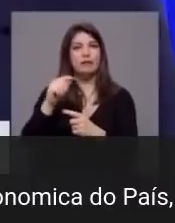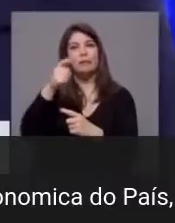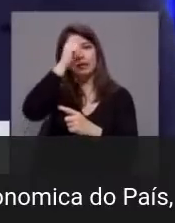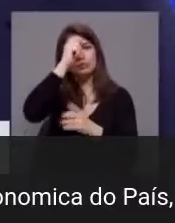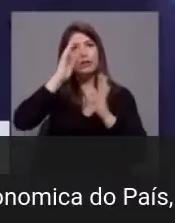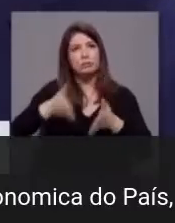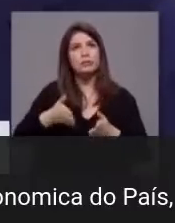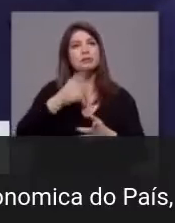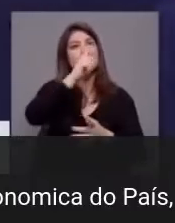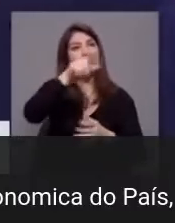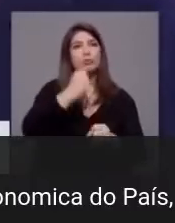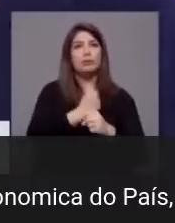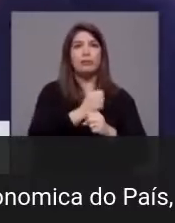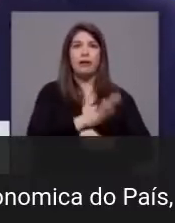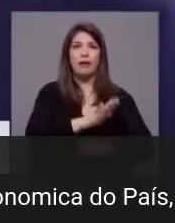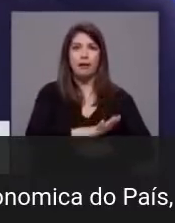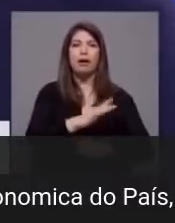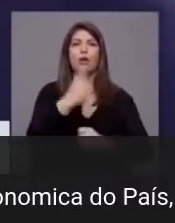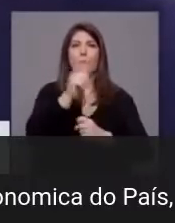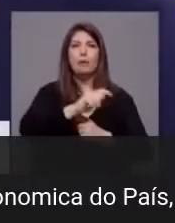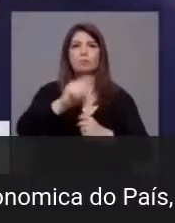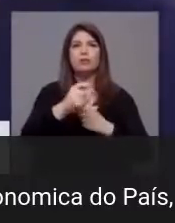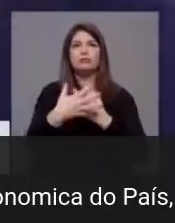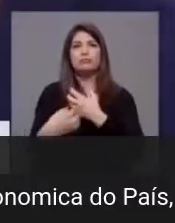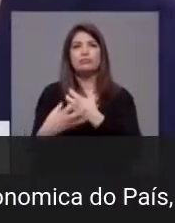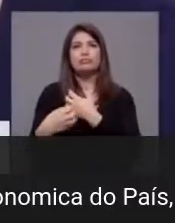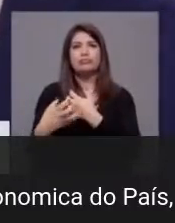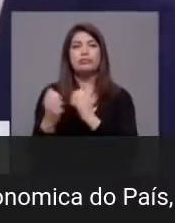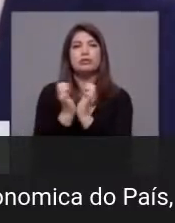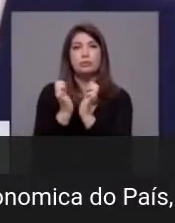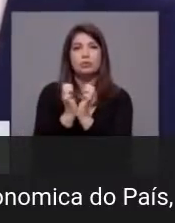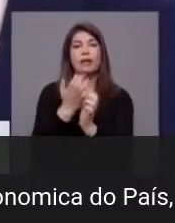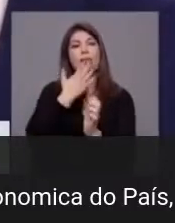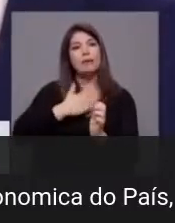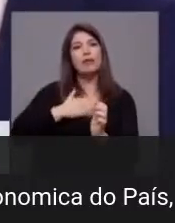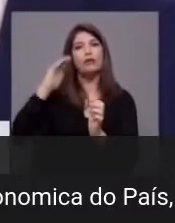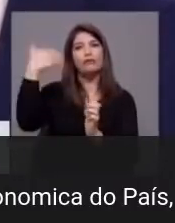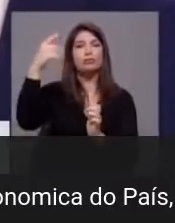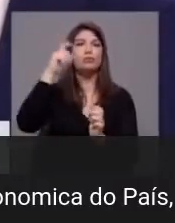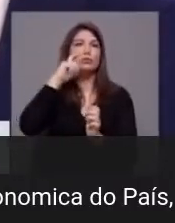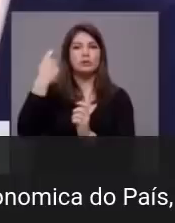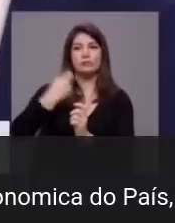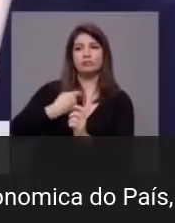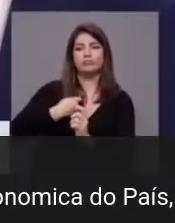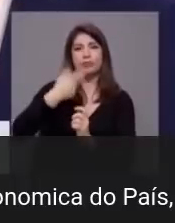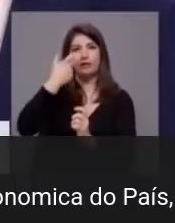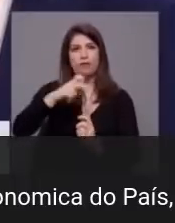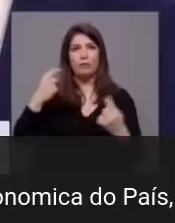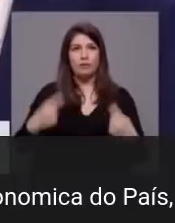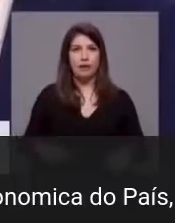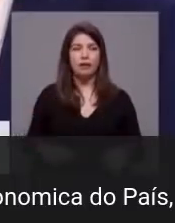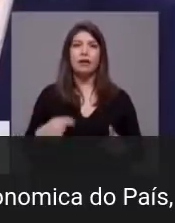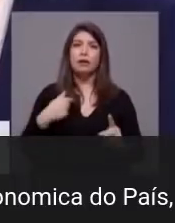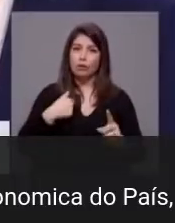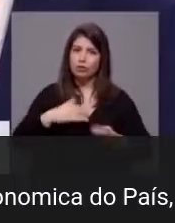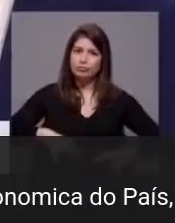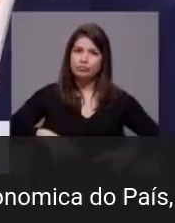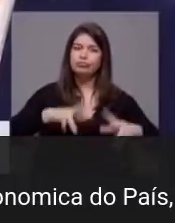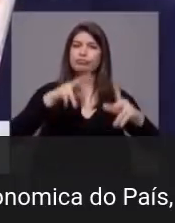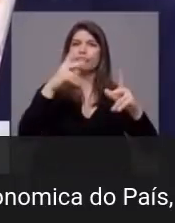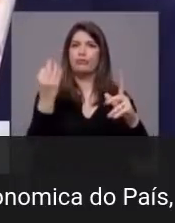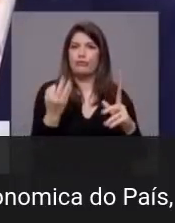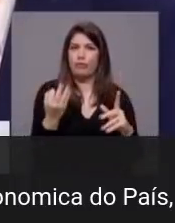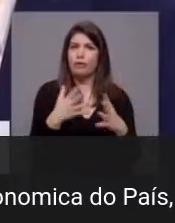mensalmente para a segurança social, a garantia que vão ter a sua segurança social no futuro. Nós fizemos grandes progressos. Quando? Nós fizemos progressos